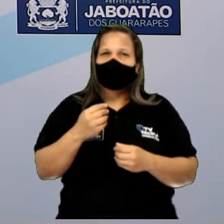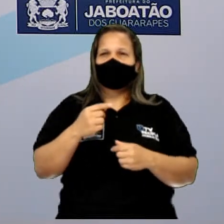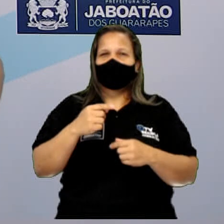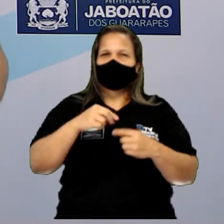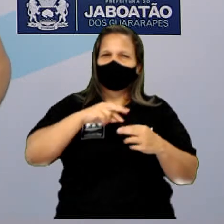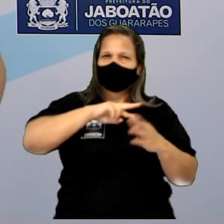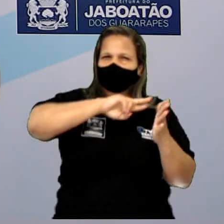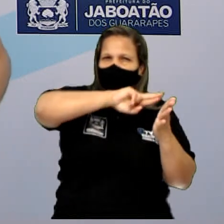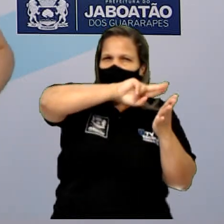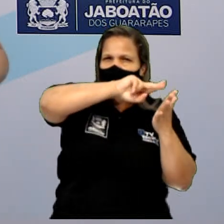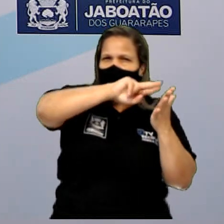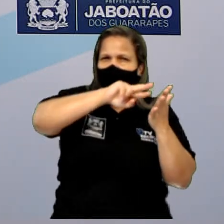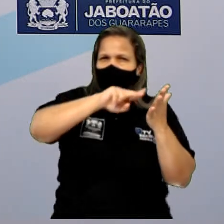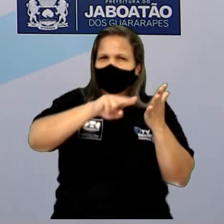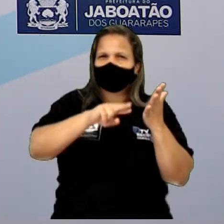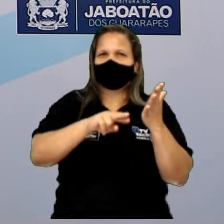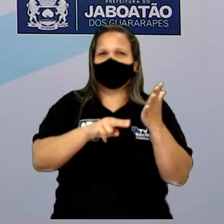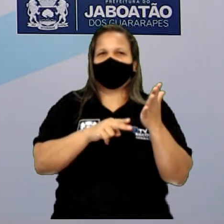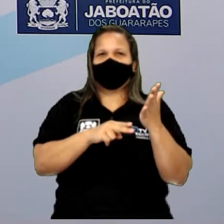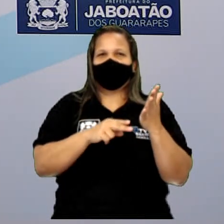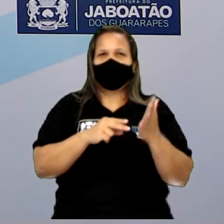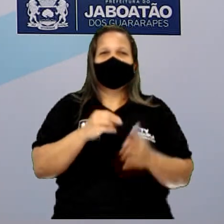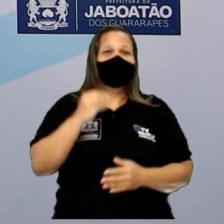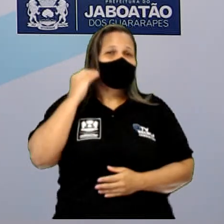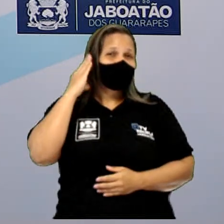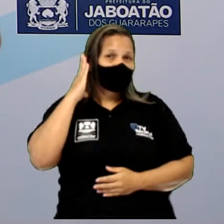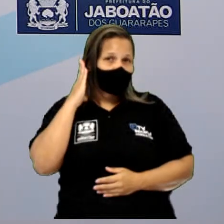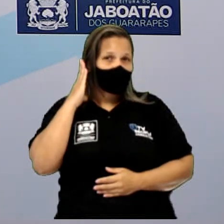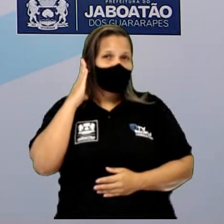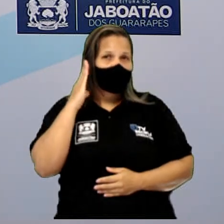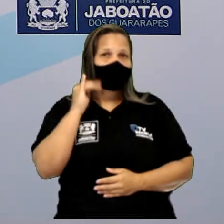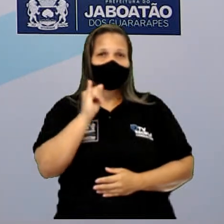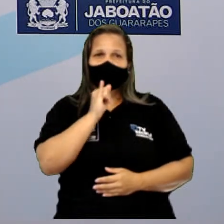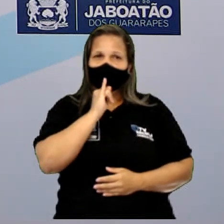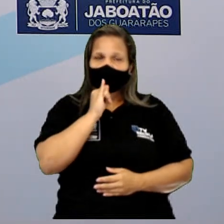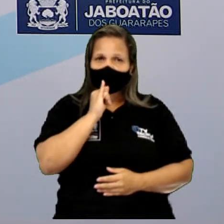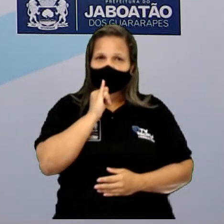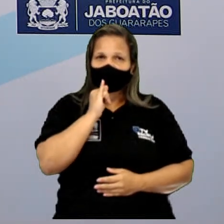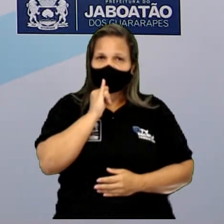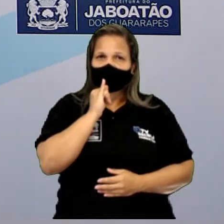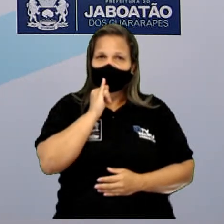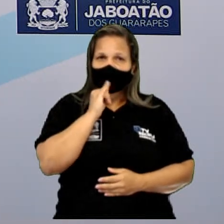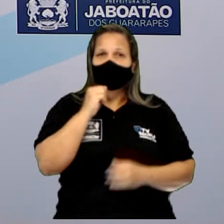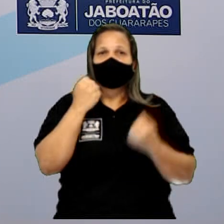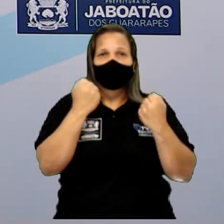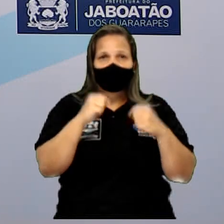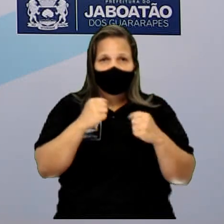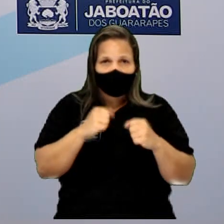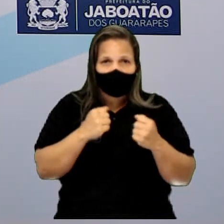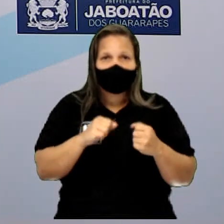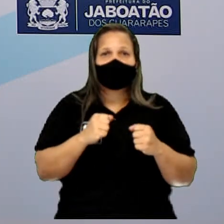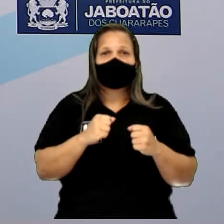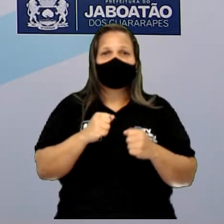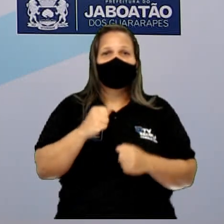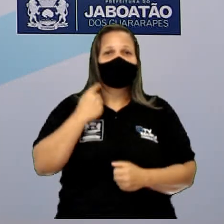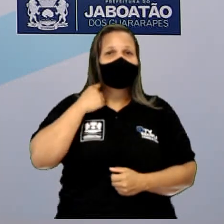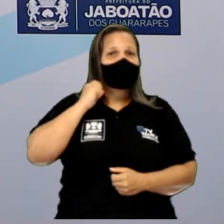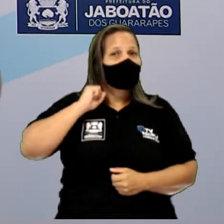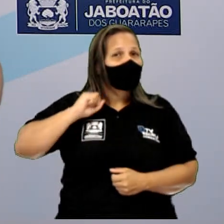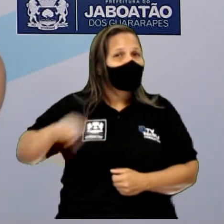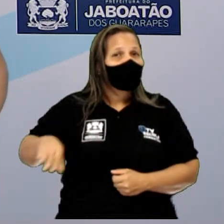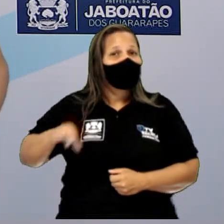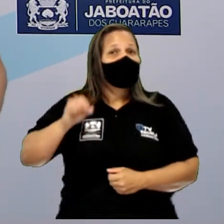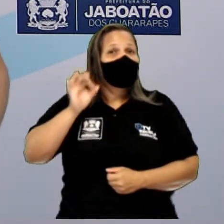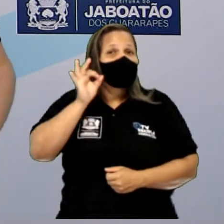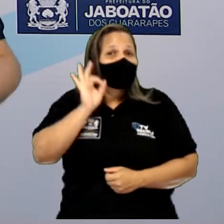lítio, das baterias de celular, por exemplo, elas precisam ser descartadas de maneira correta. Por quê? Porque esse